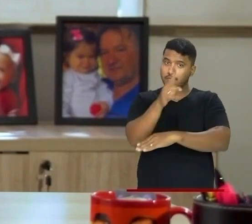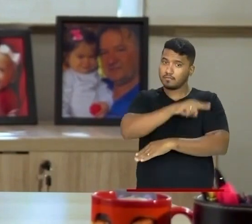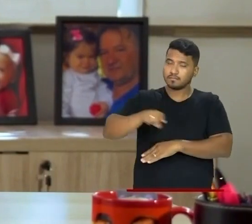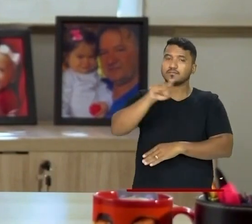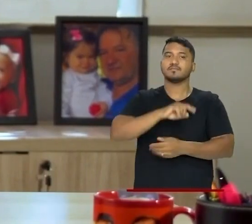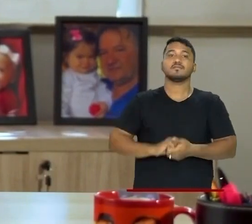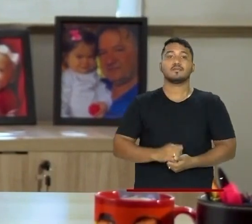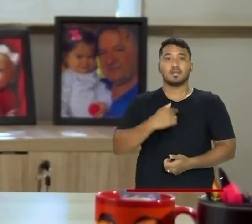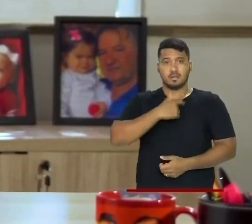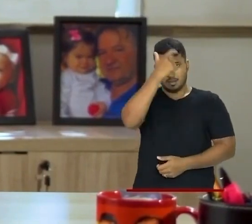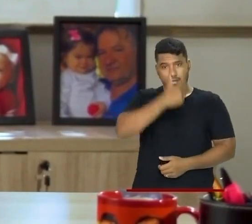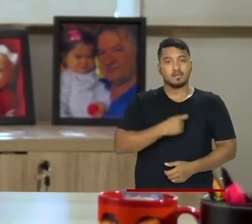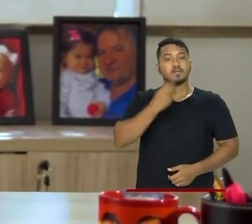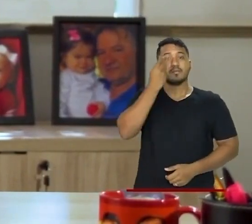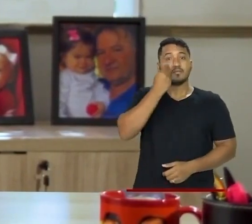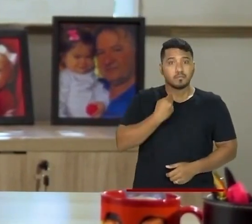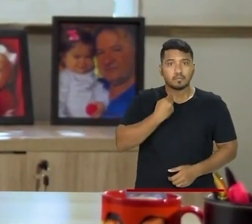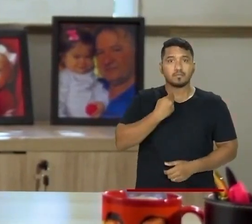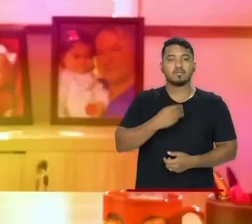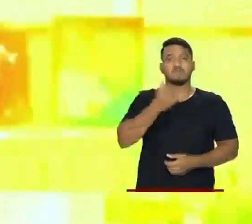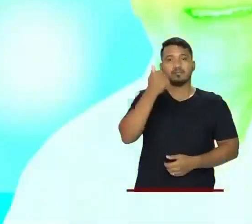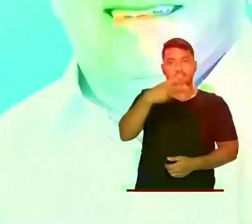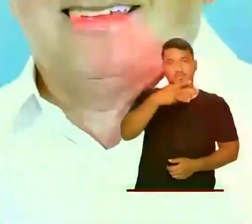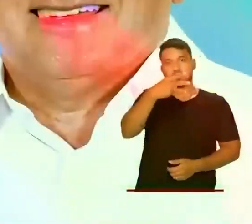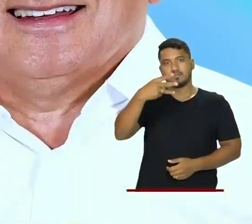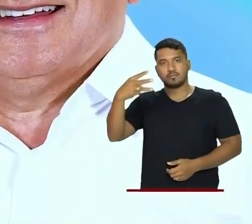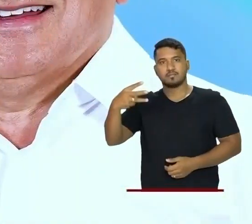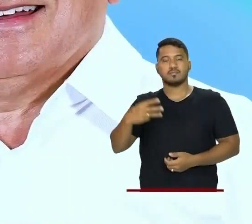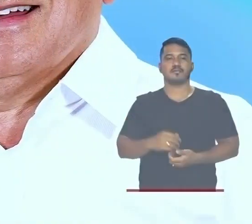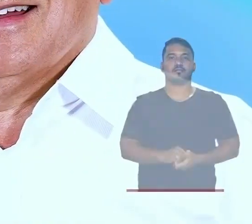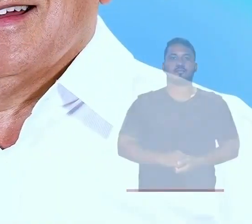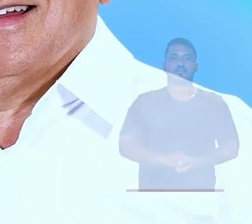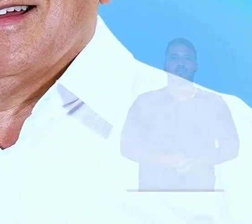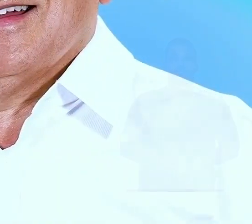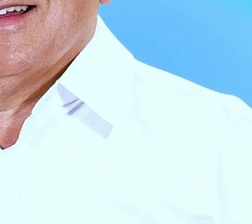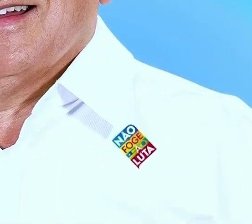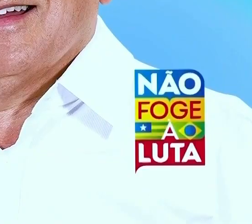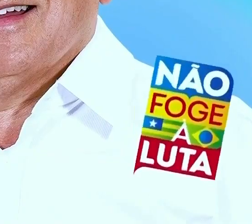conquistar esses objetivos. Eu sou Merlon Solano, 1333.